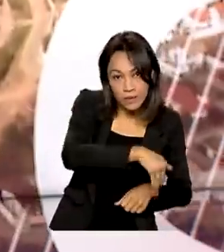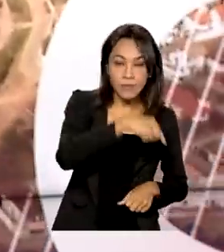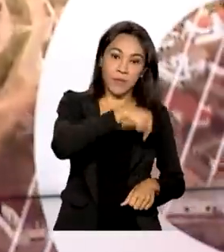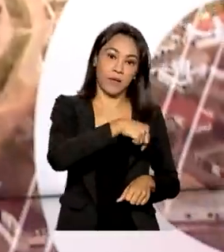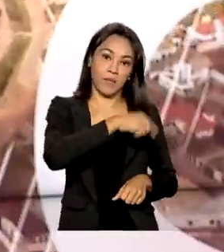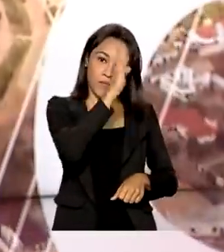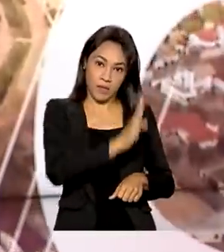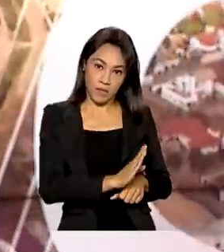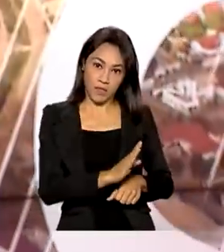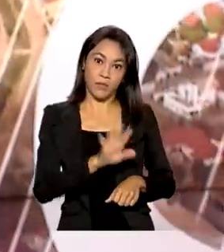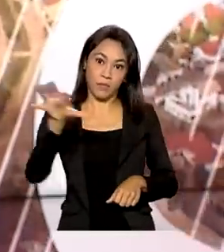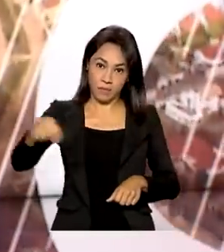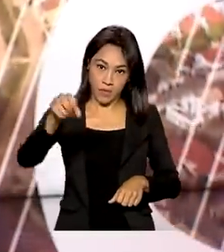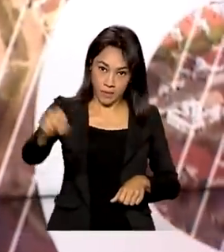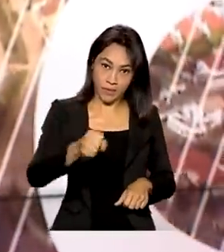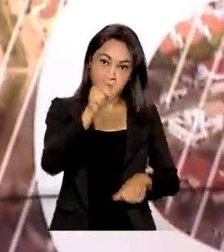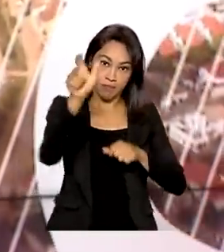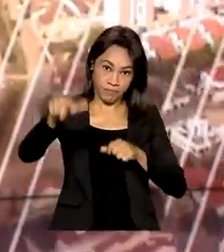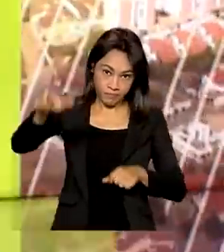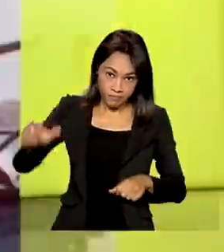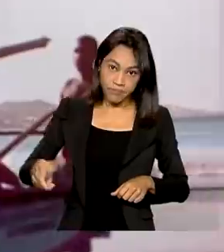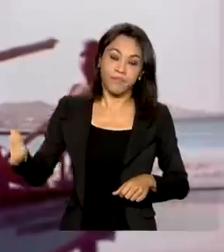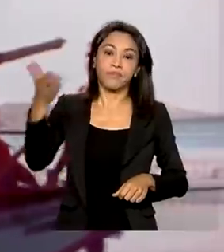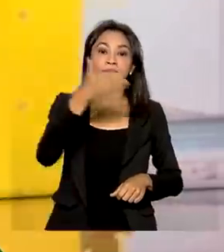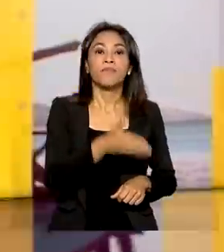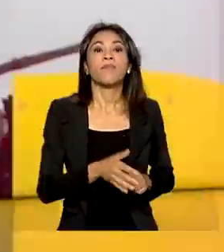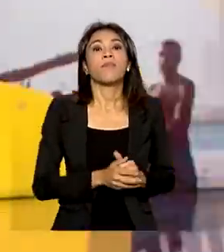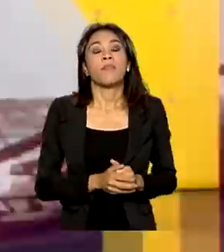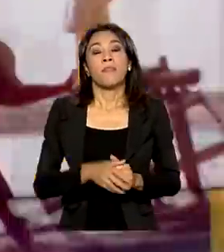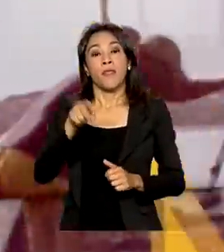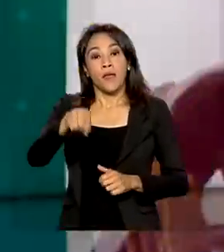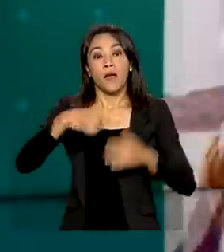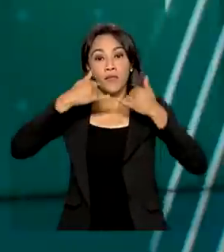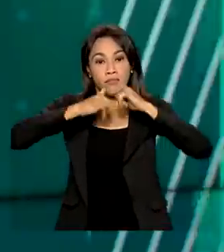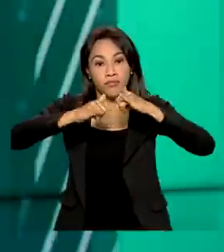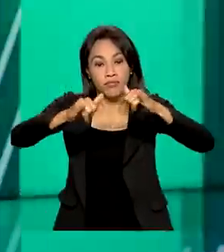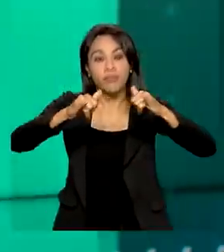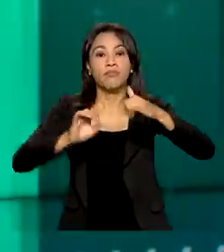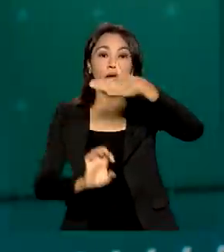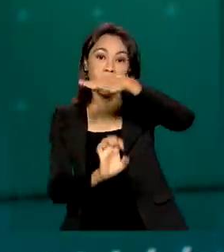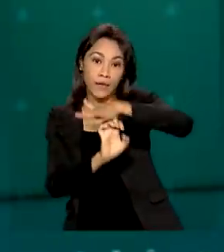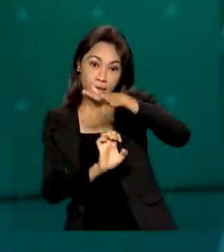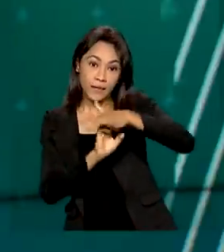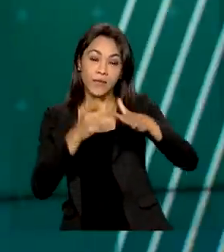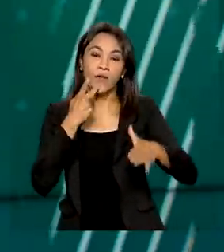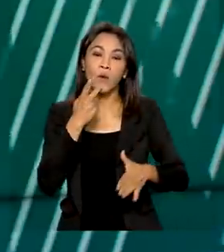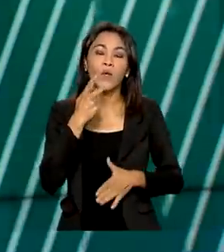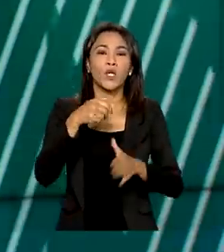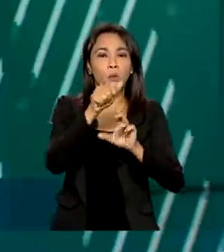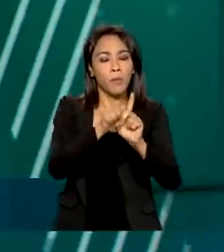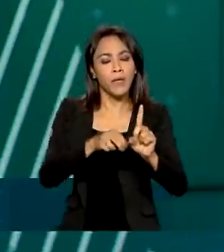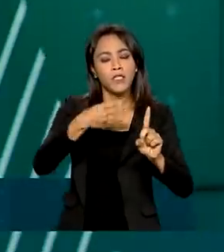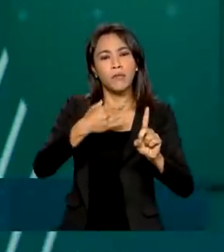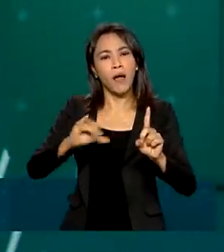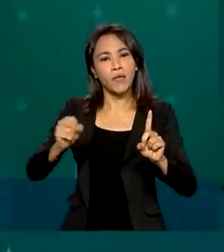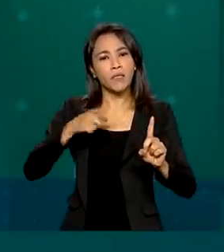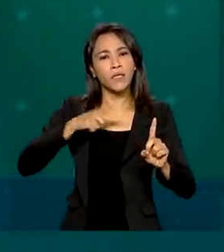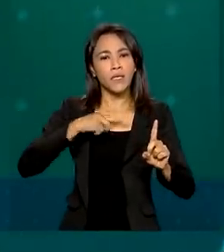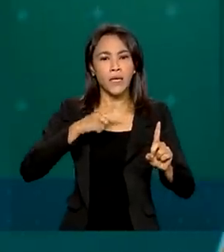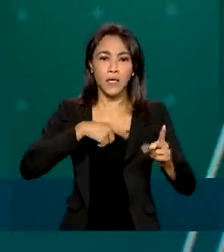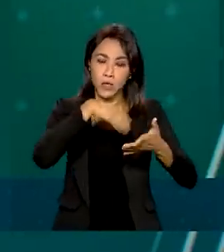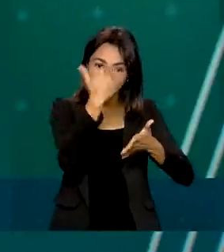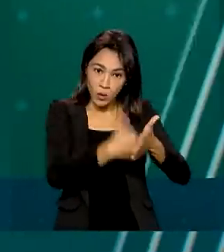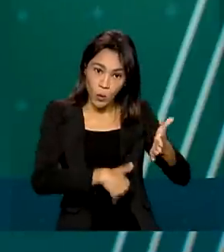A agência nacional de energia elétrica anunciou que no mês de março, os consumidores que recebem o benefício da tarifa social